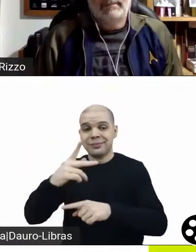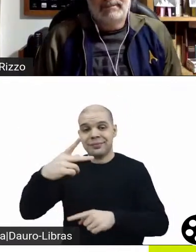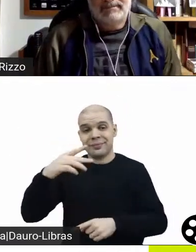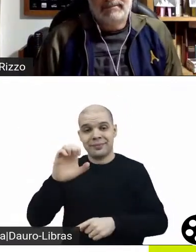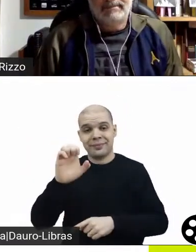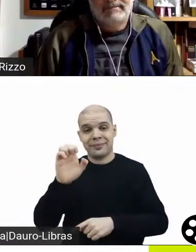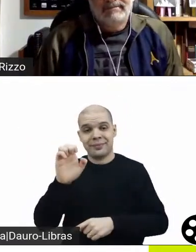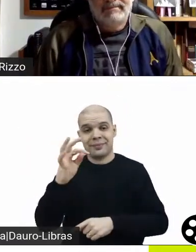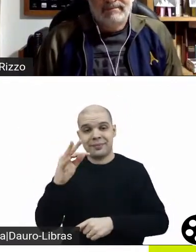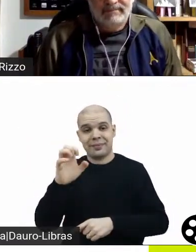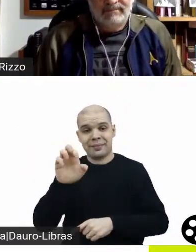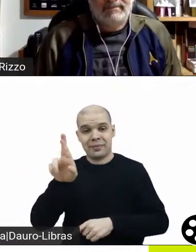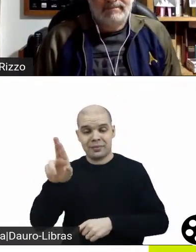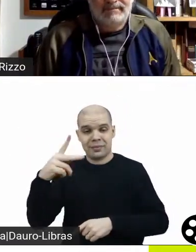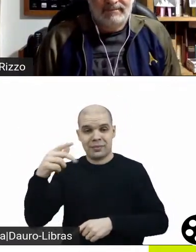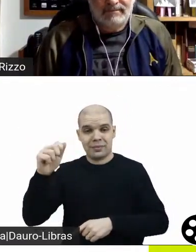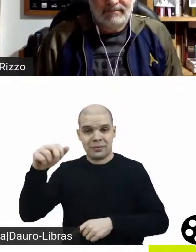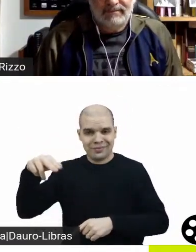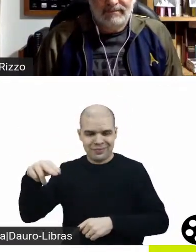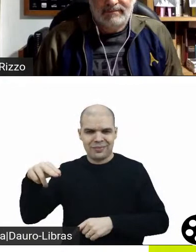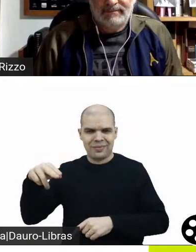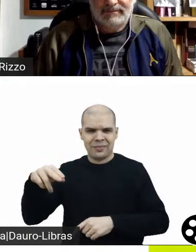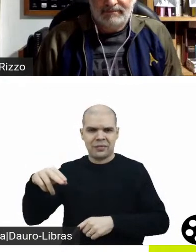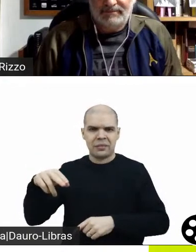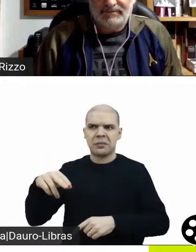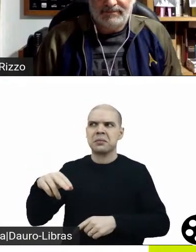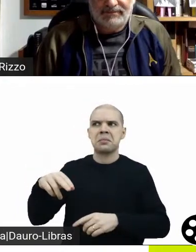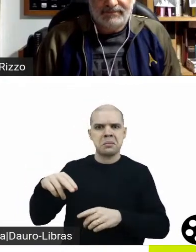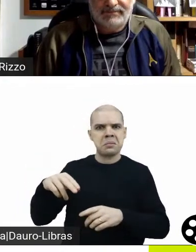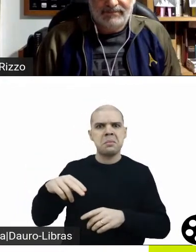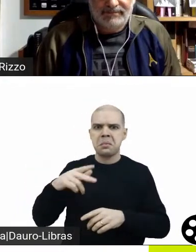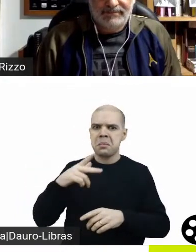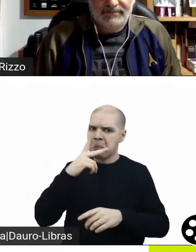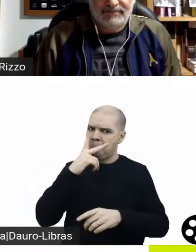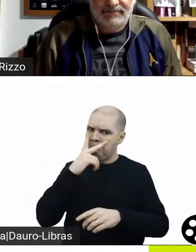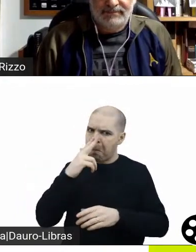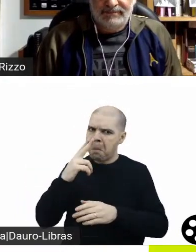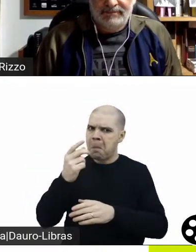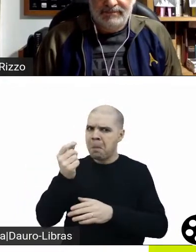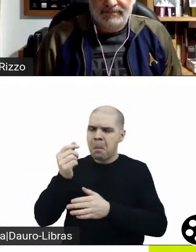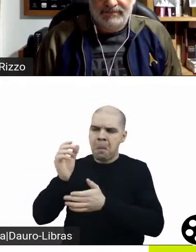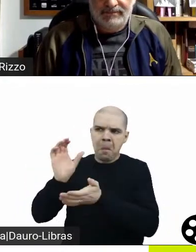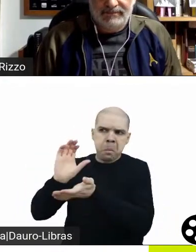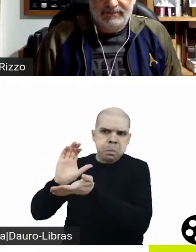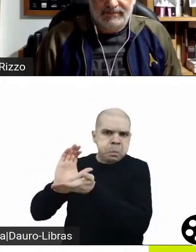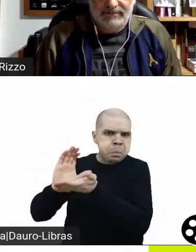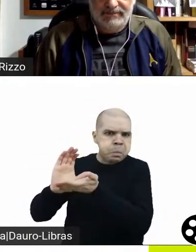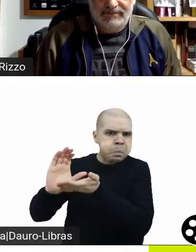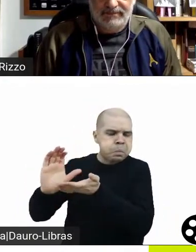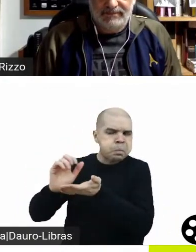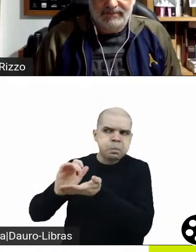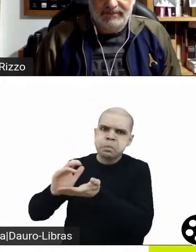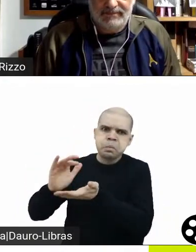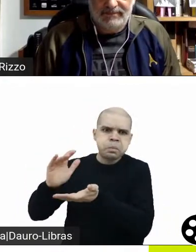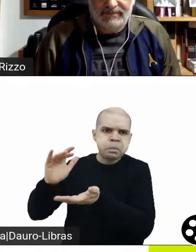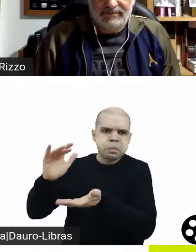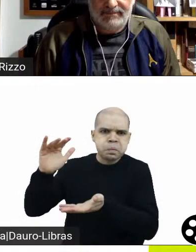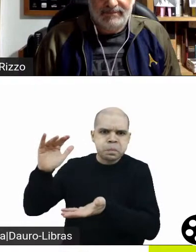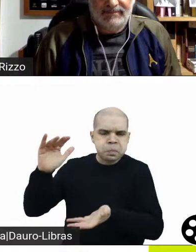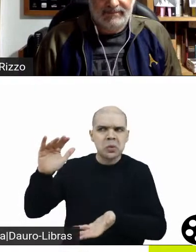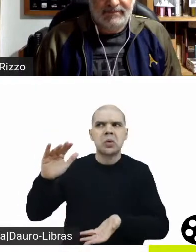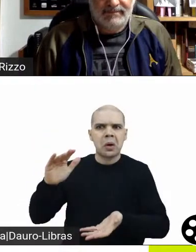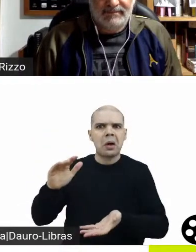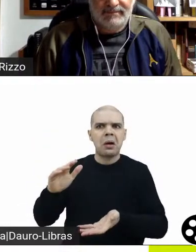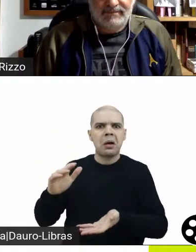extraordinário aqui entrando no que o Sérgio falou. O Muriel custou nove milhões de dólares, o Back Blue deve ter custado seus trinta, quarenta milhões,